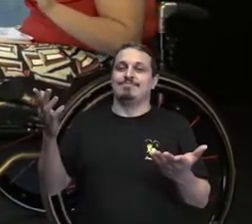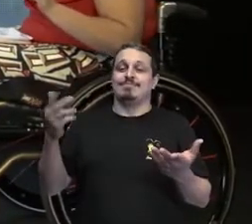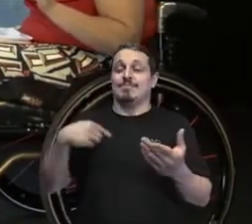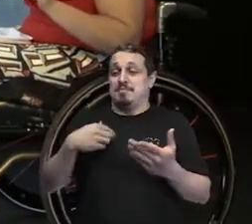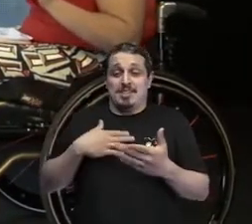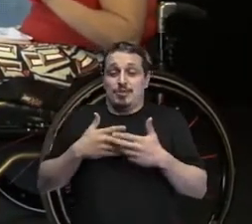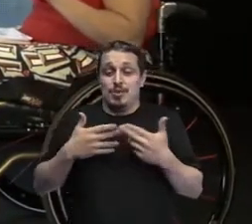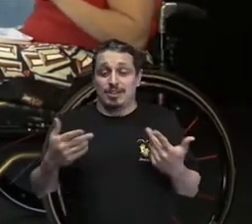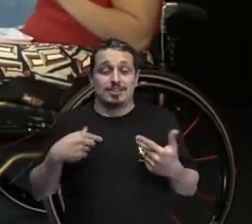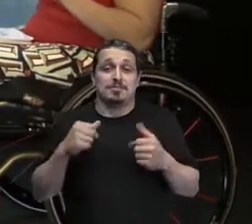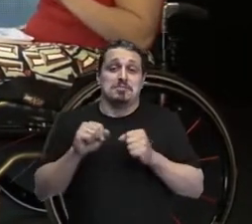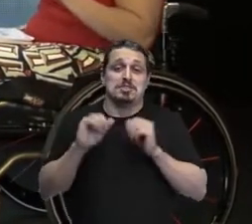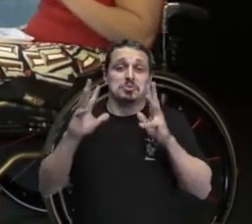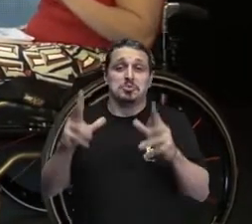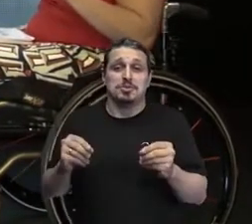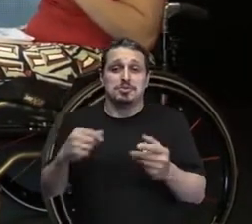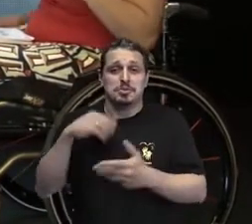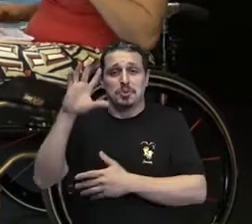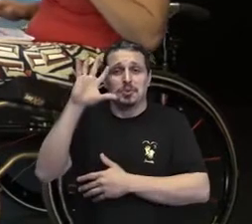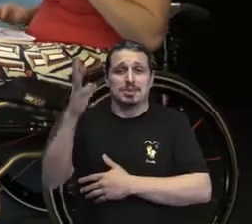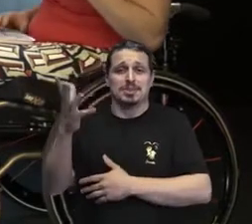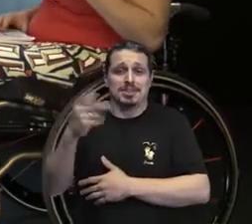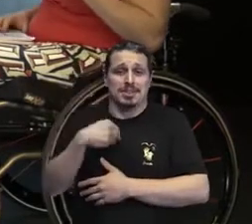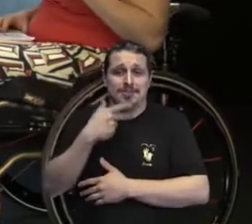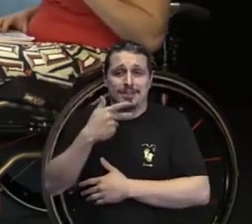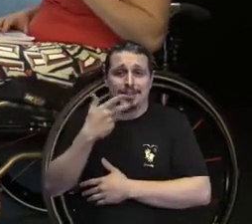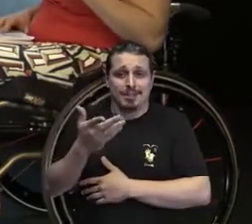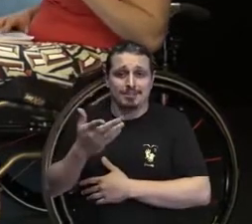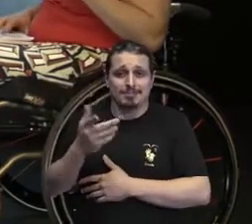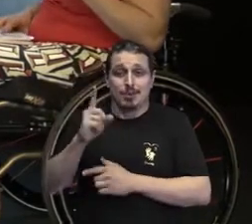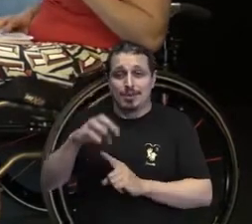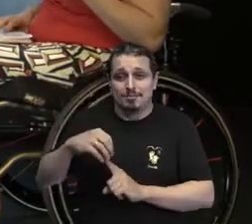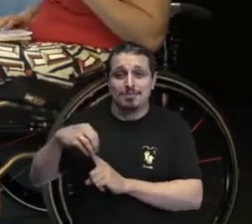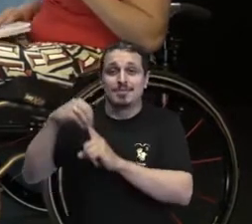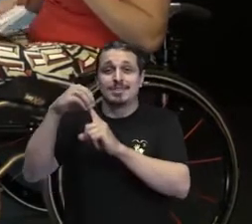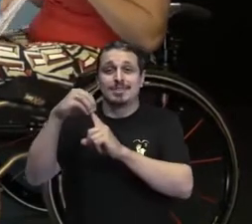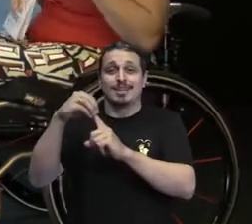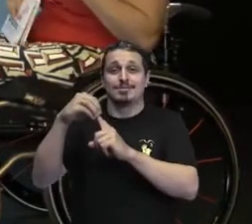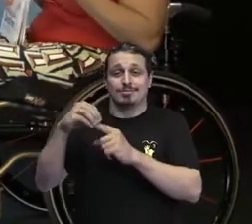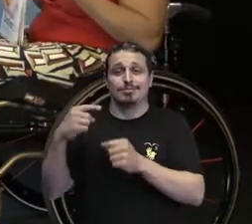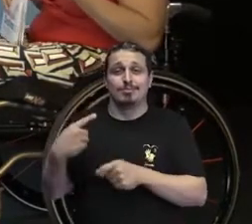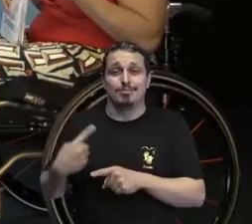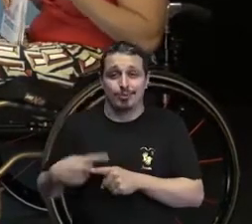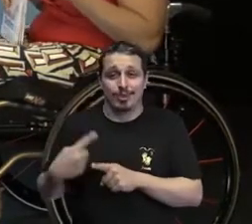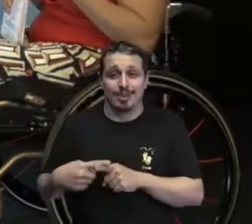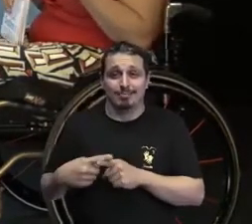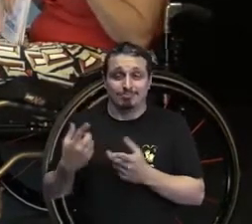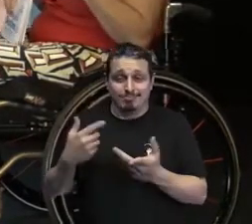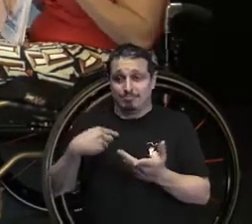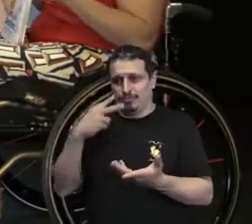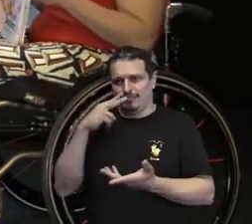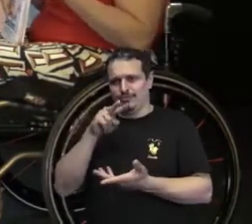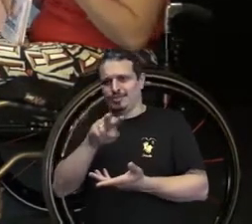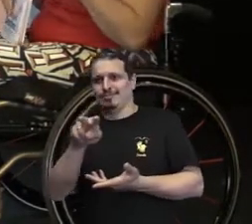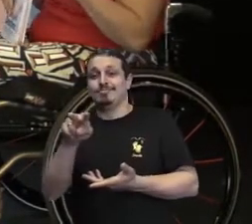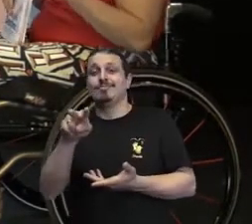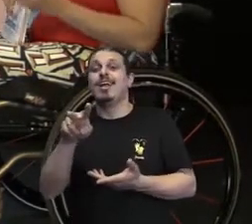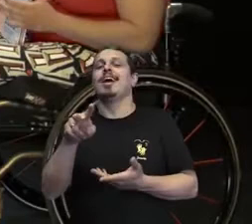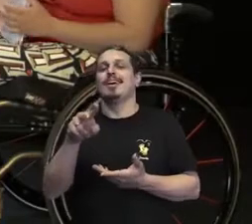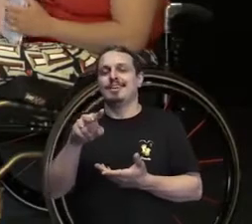passa. E ela se destacou com isso, né, gente? Porque a gente se enxerga nas situações que ela